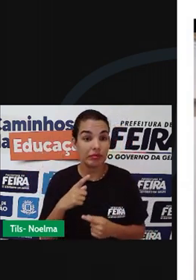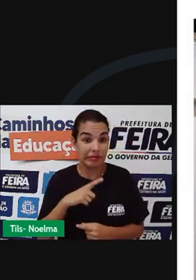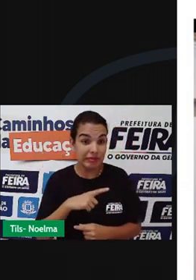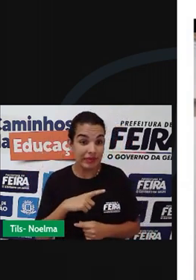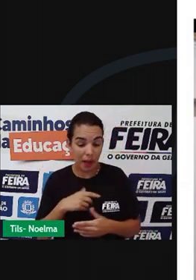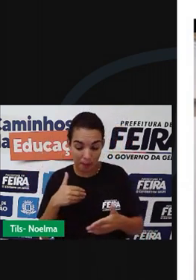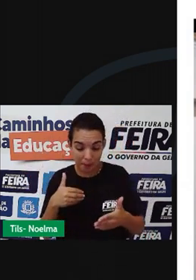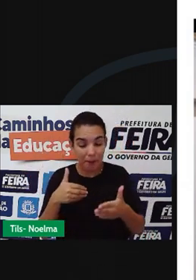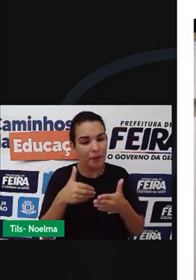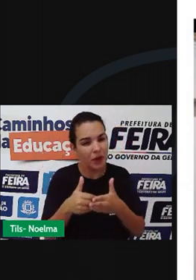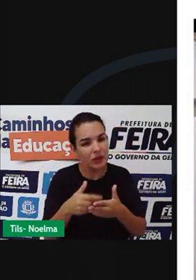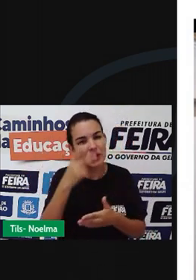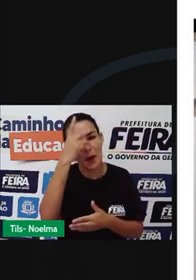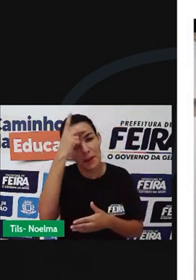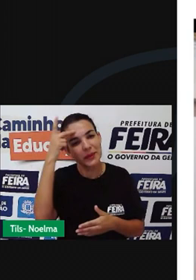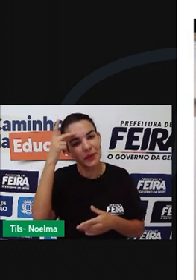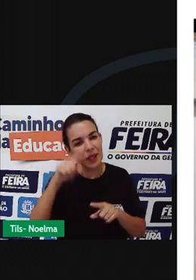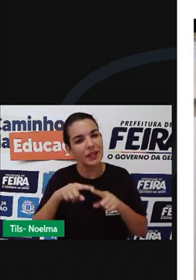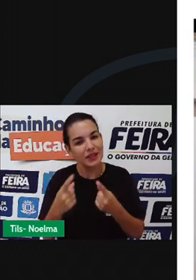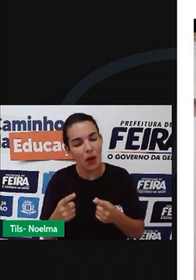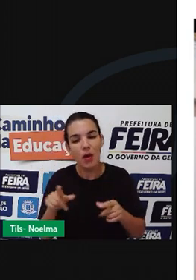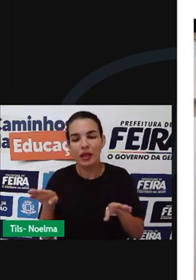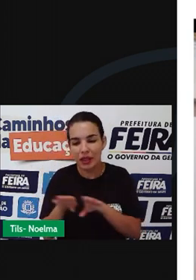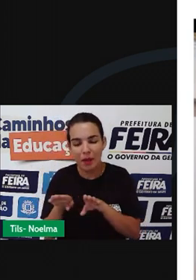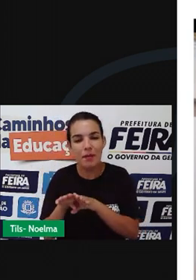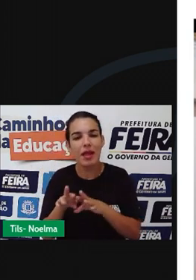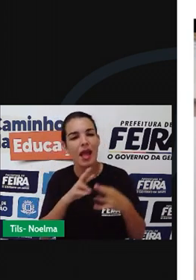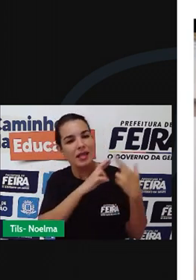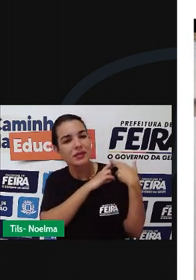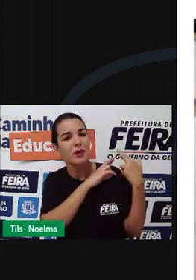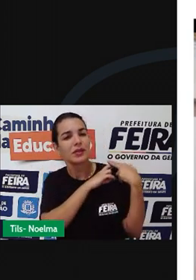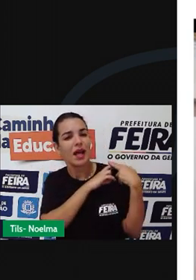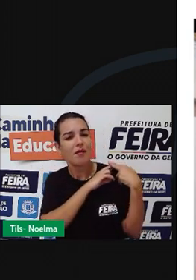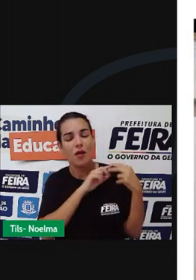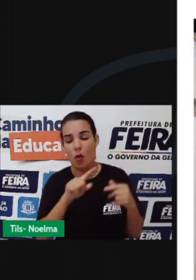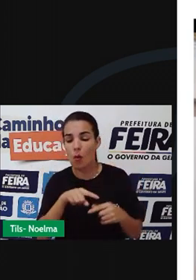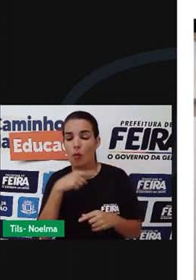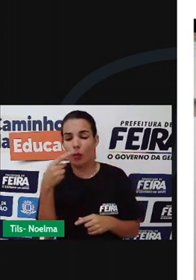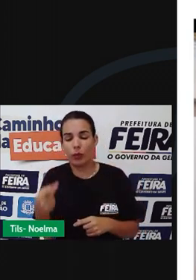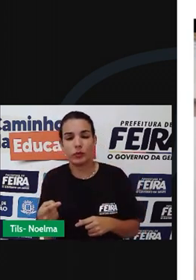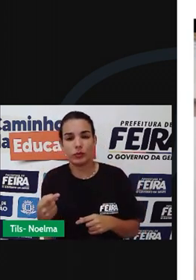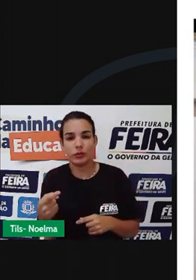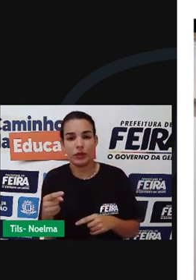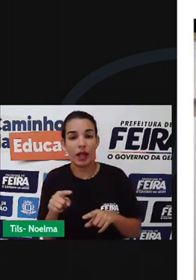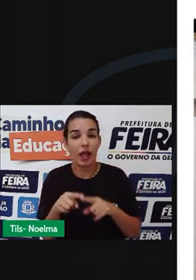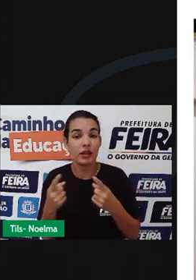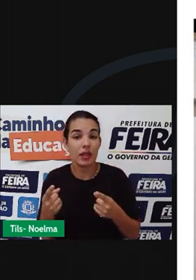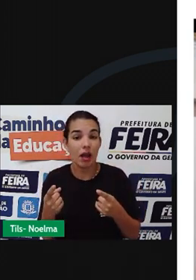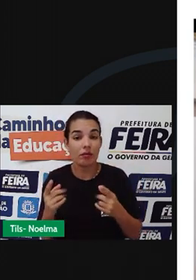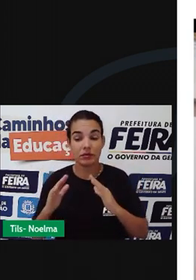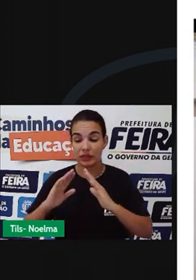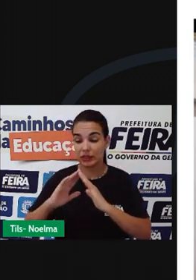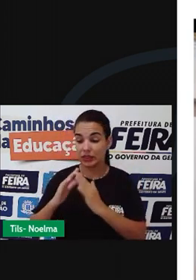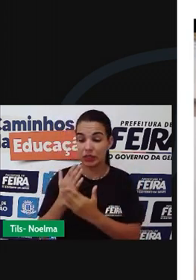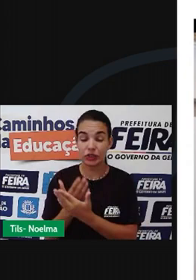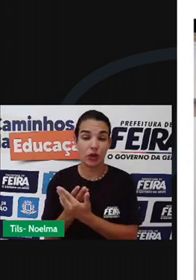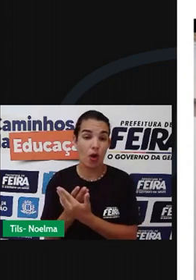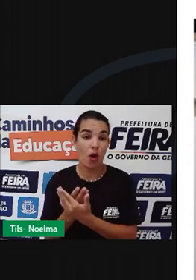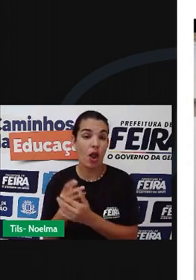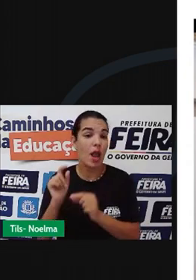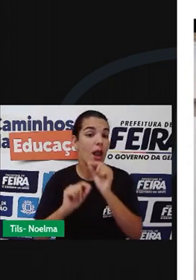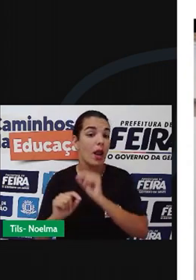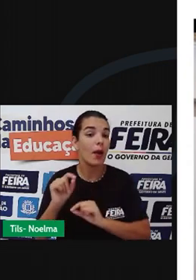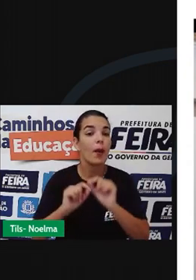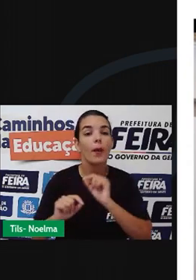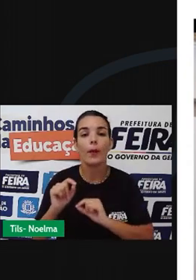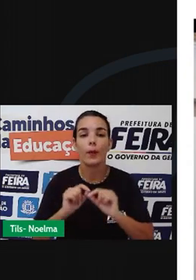da pessoa, a gente se torna responsável por ela. Que tal trabalhar na escola? Não, nesse pequeno trecho com as